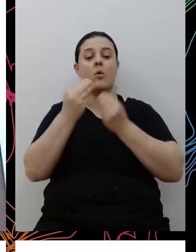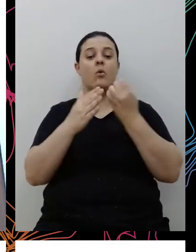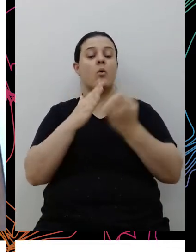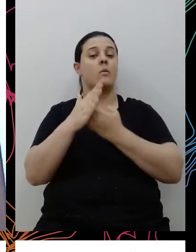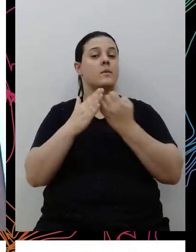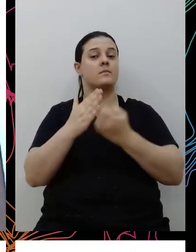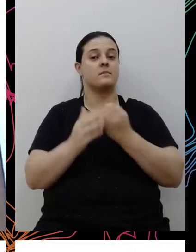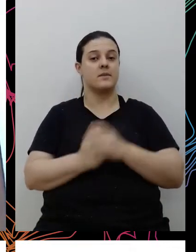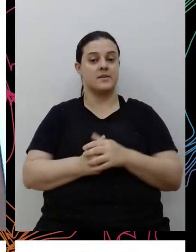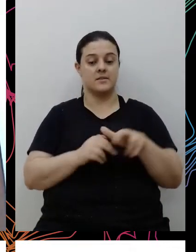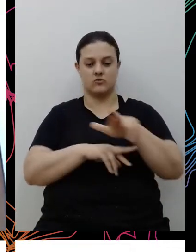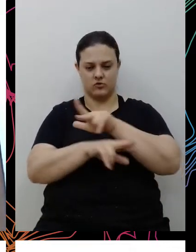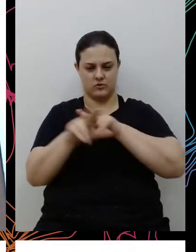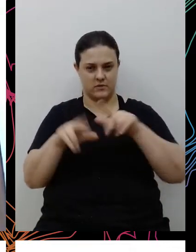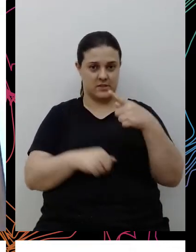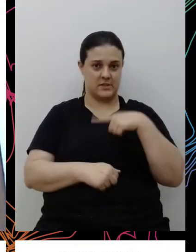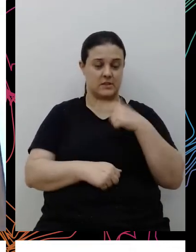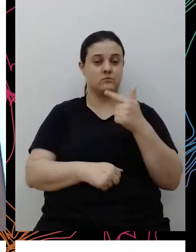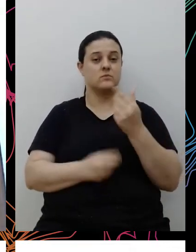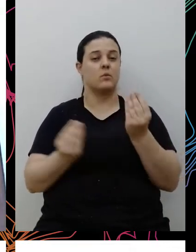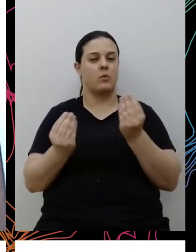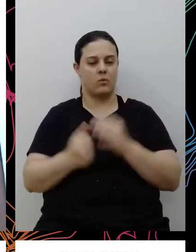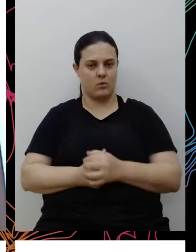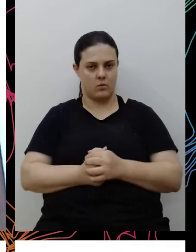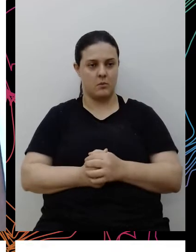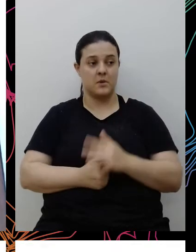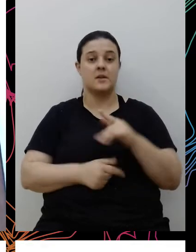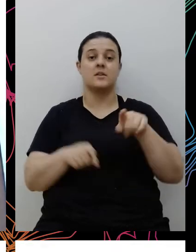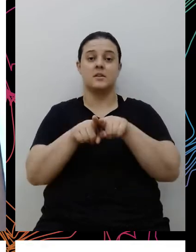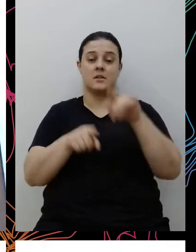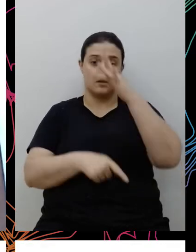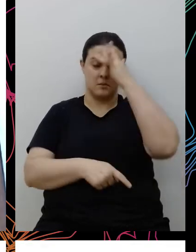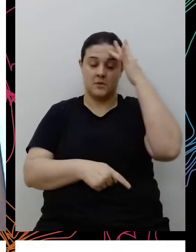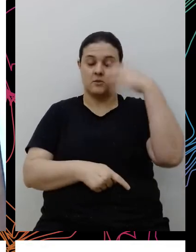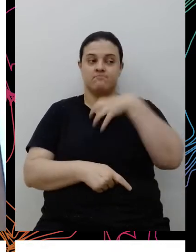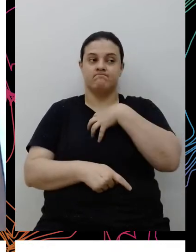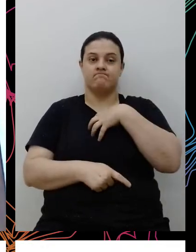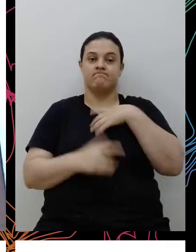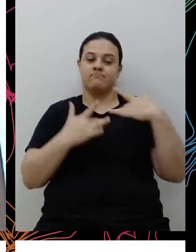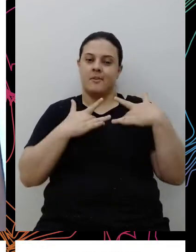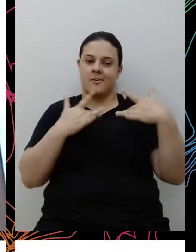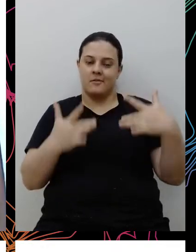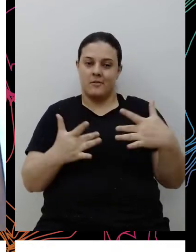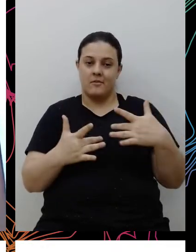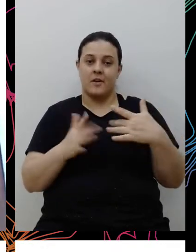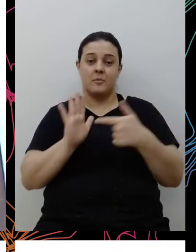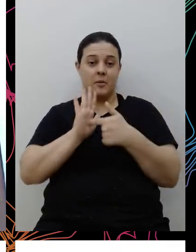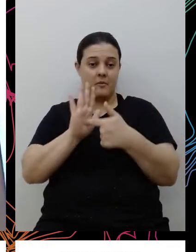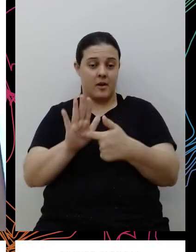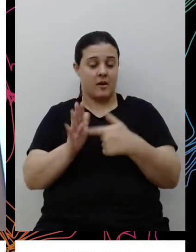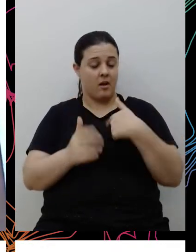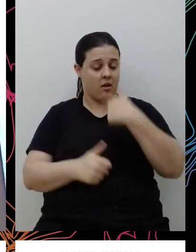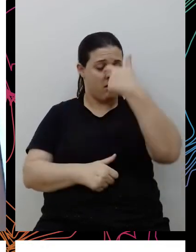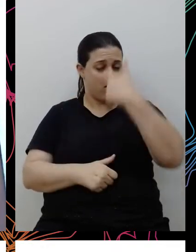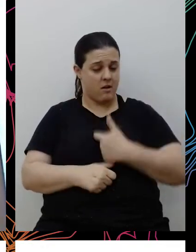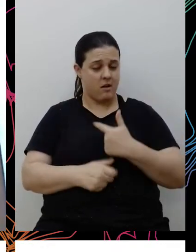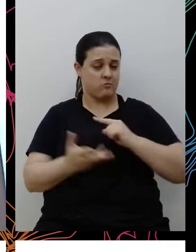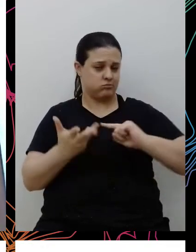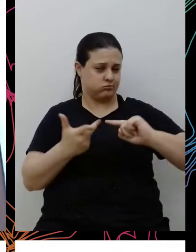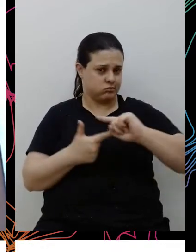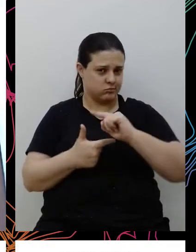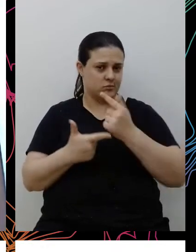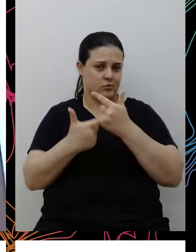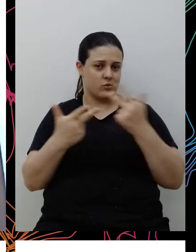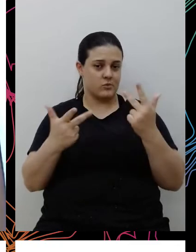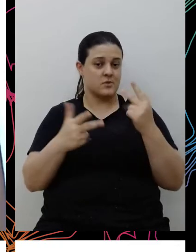Do quão diversa a sua empresa e de quanto as pessoas se sentem à vontade para dizer quem são e se assumir, entre outros aspectos,